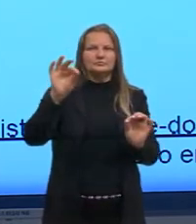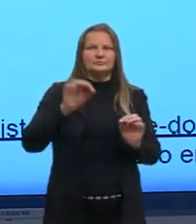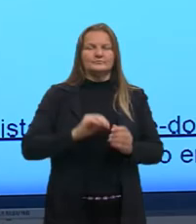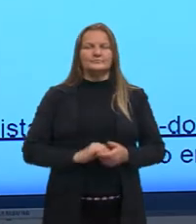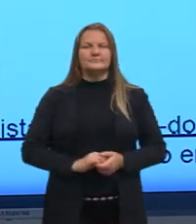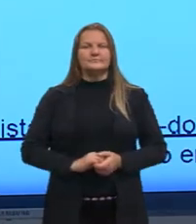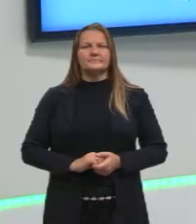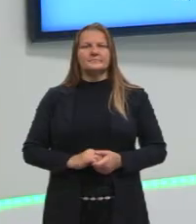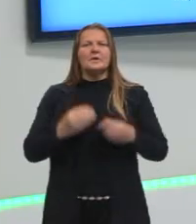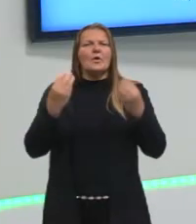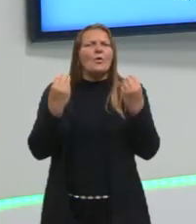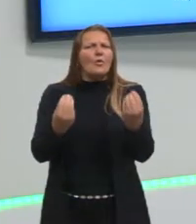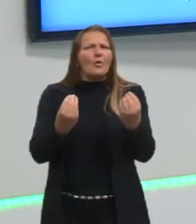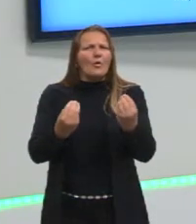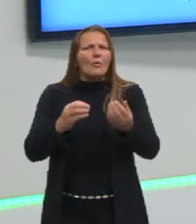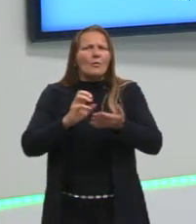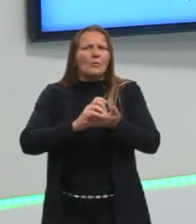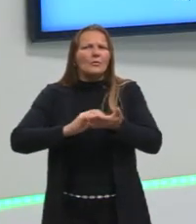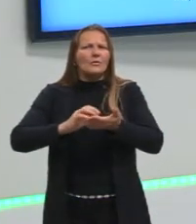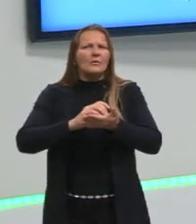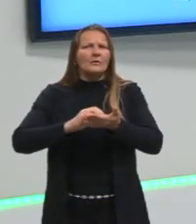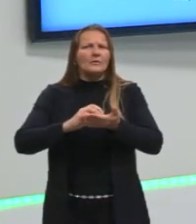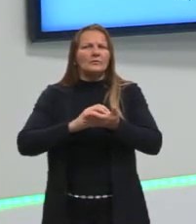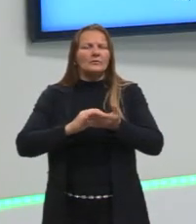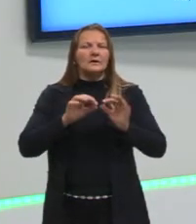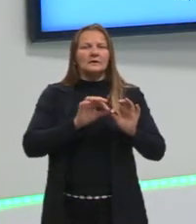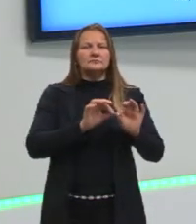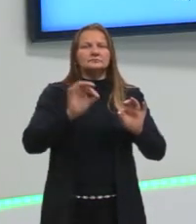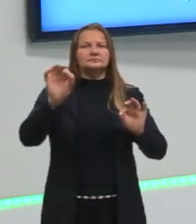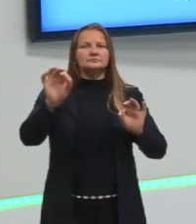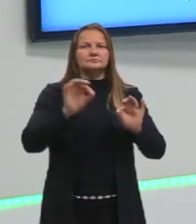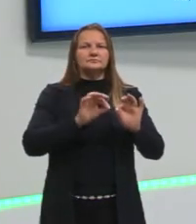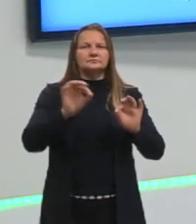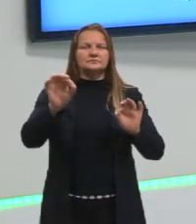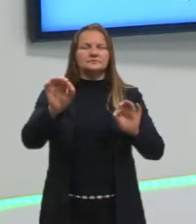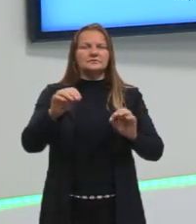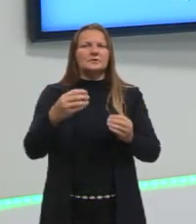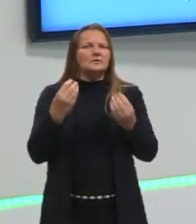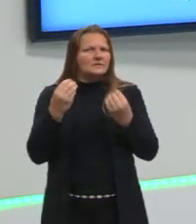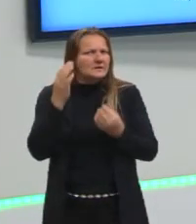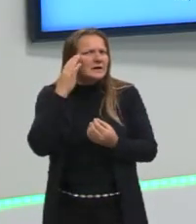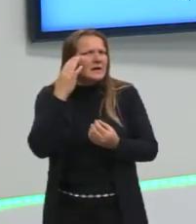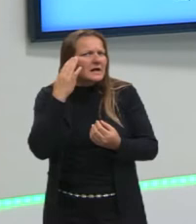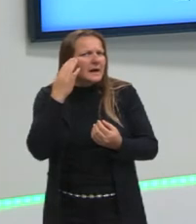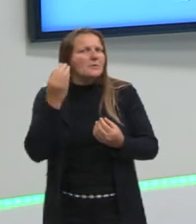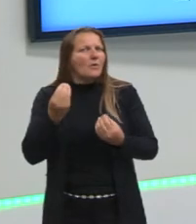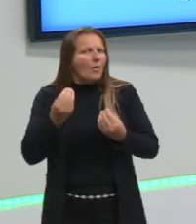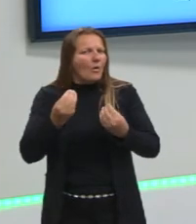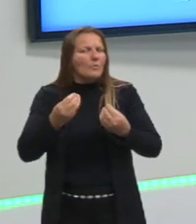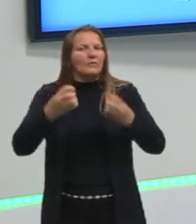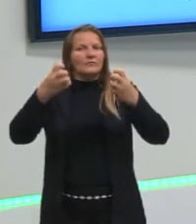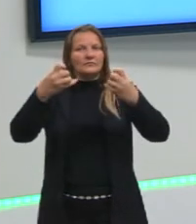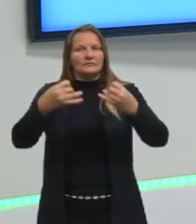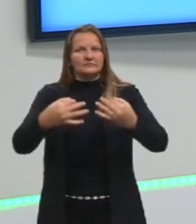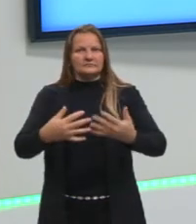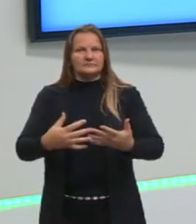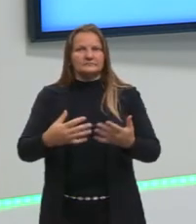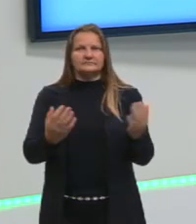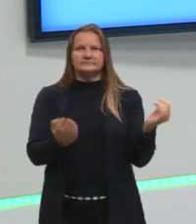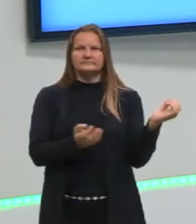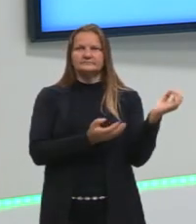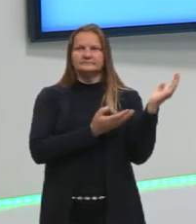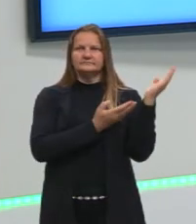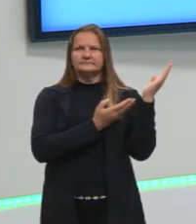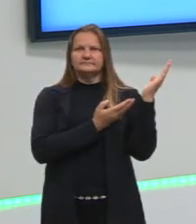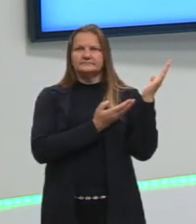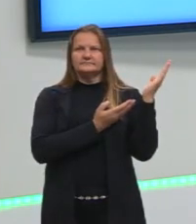agora nós vamos ver como calcular essa distância. Eu sei que tem como calcular, mas como que eu faço isso, então, né? Então,